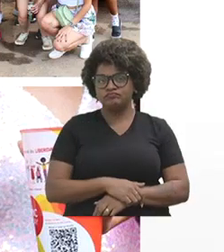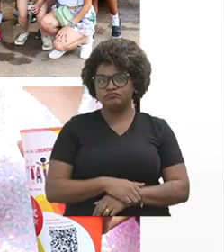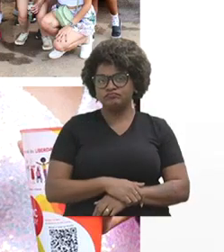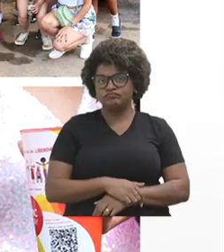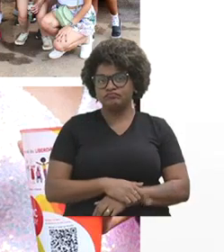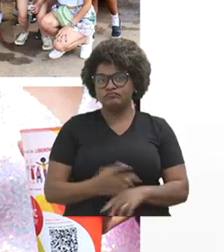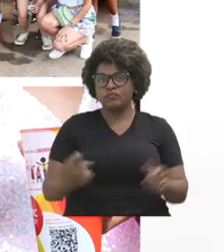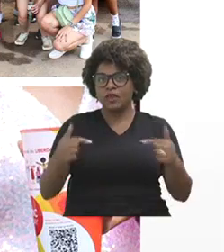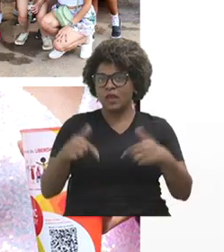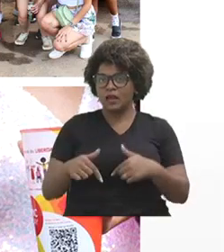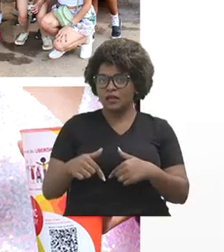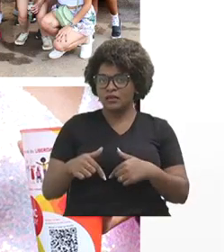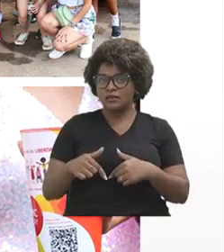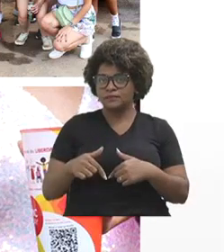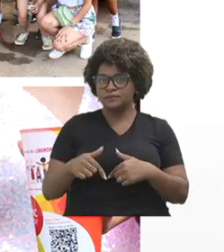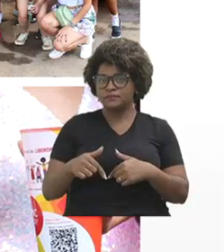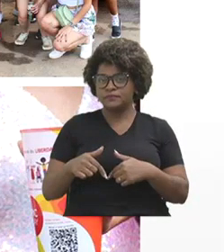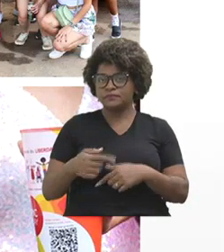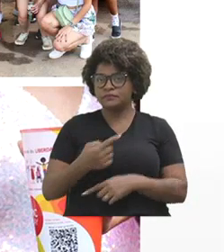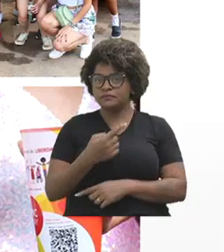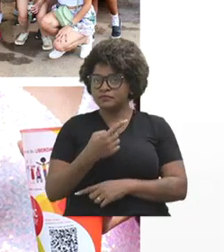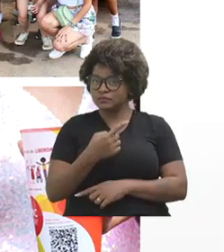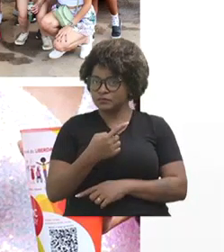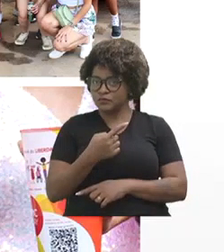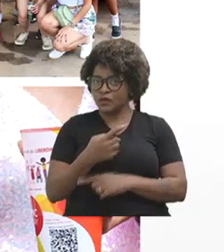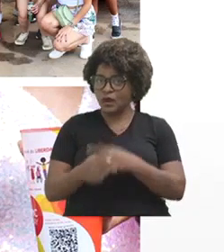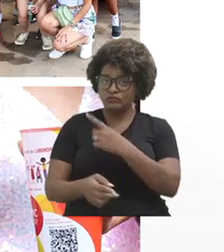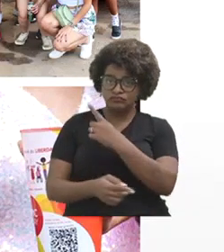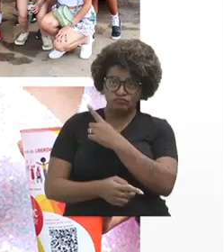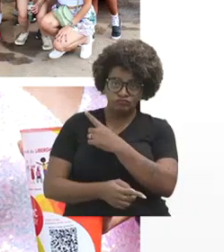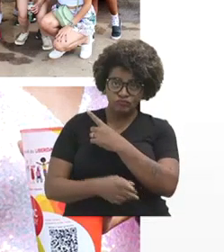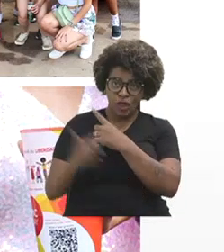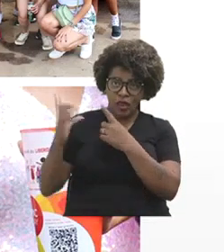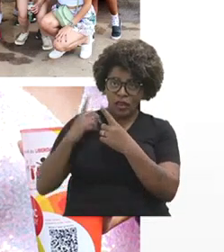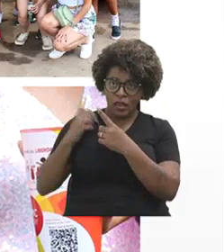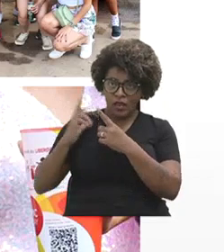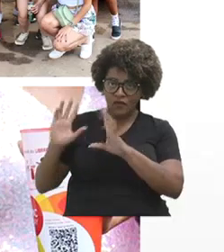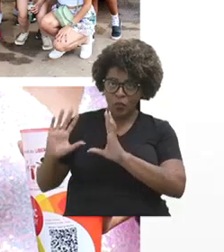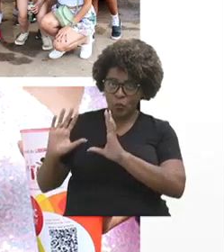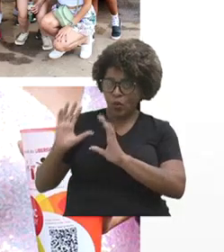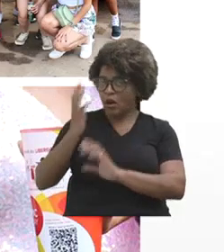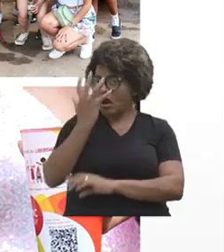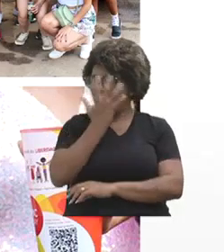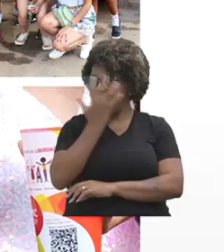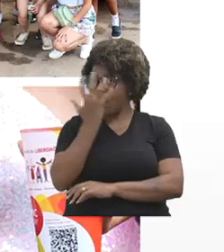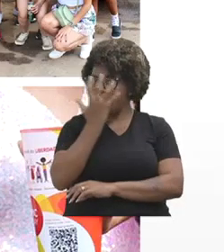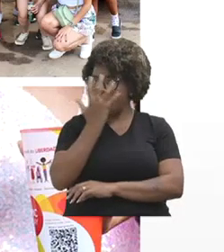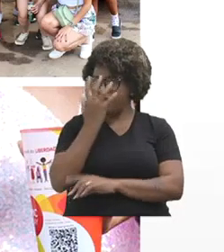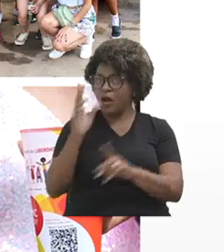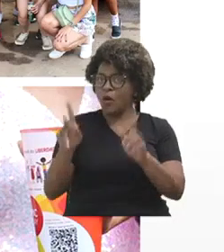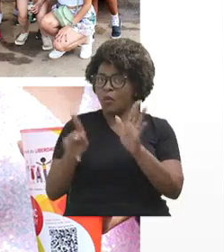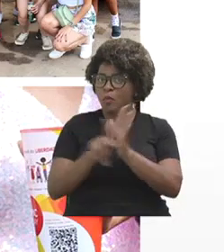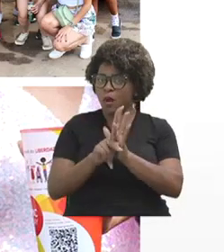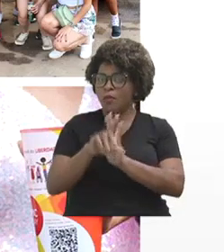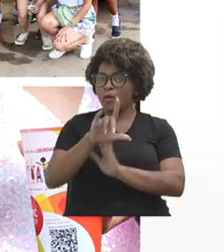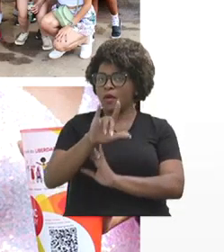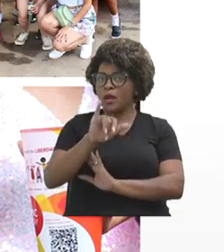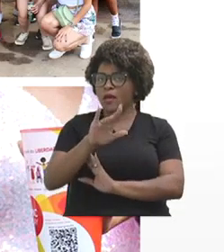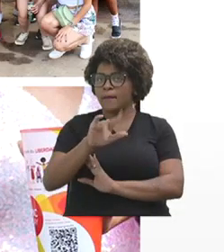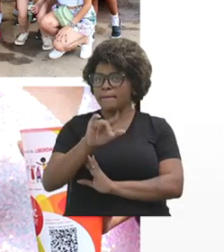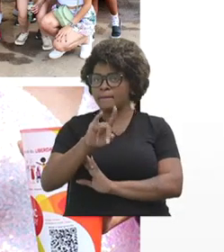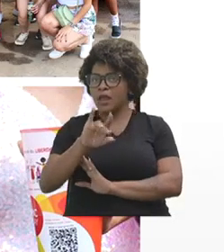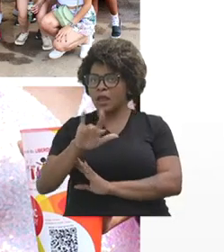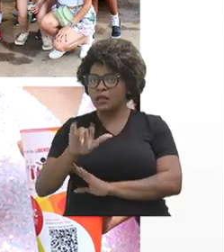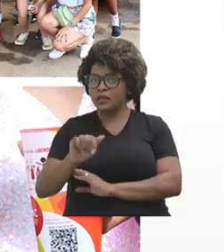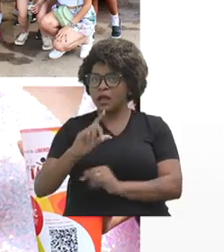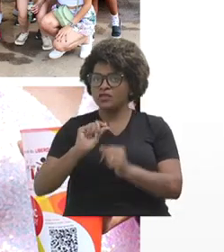Aqui foi o Carnaval da Liberdade, que a gente agiu... A gente fez algumas blitz com a produção de